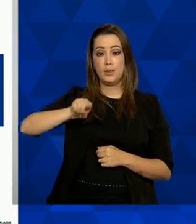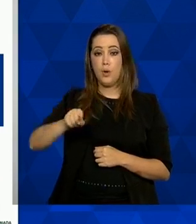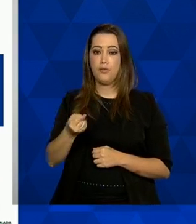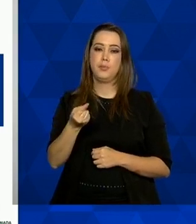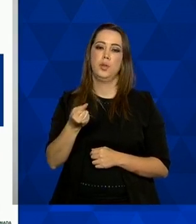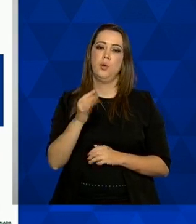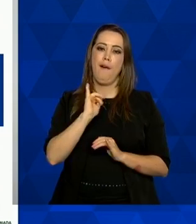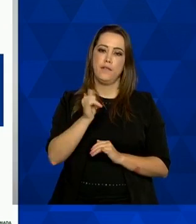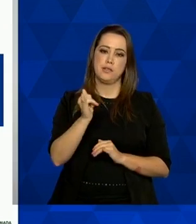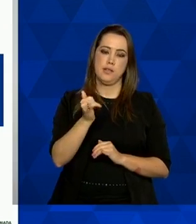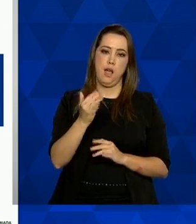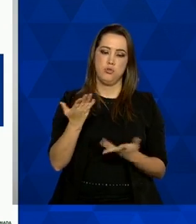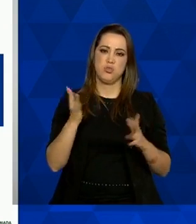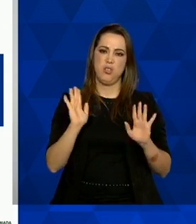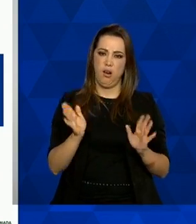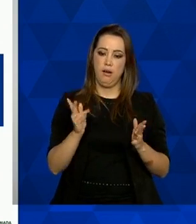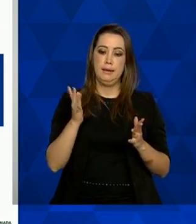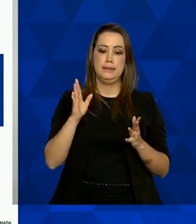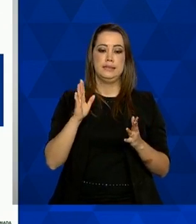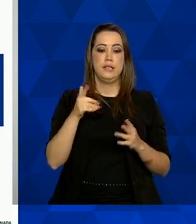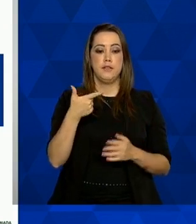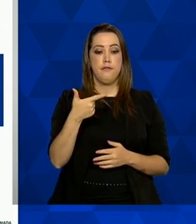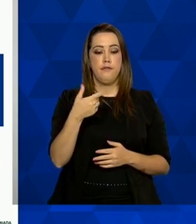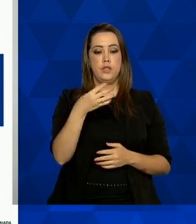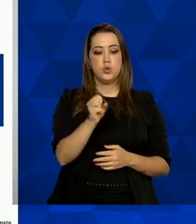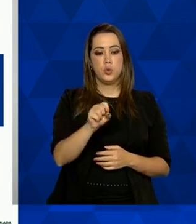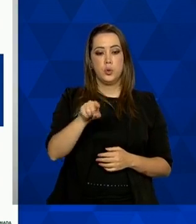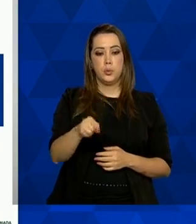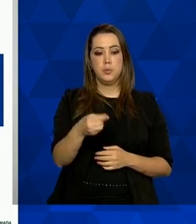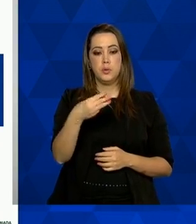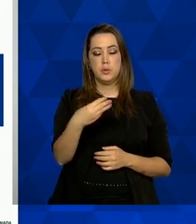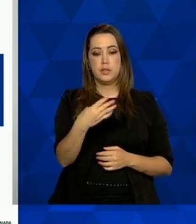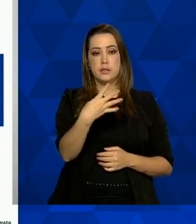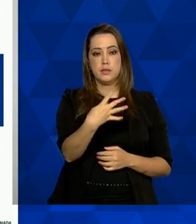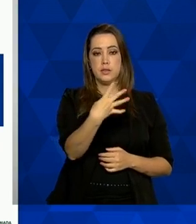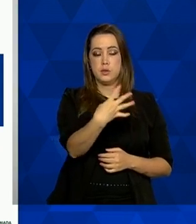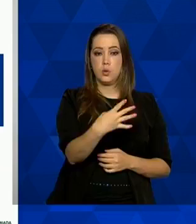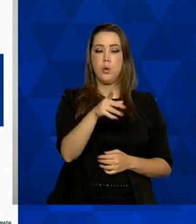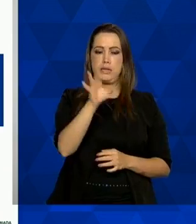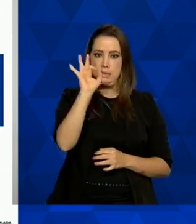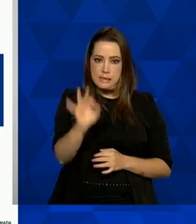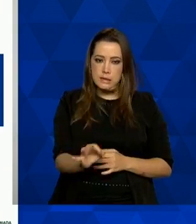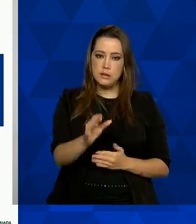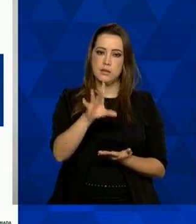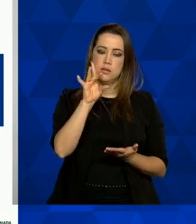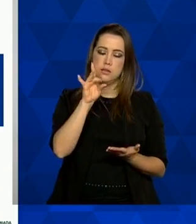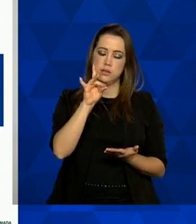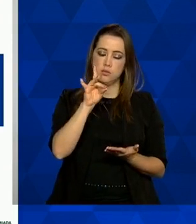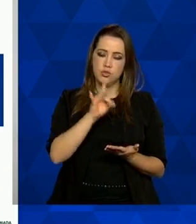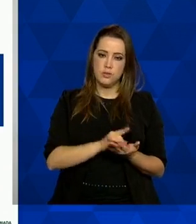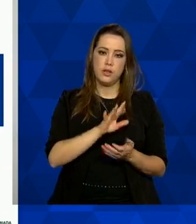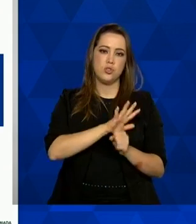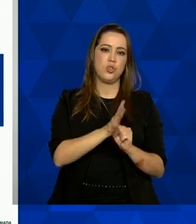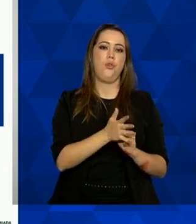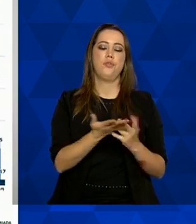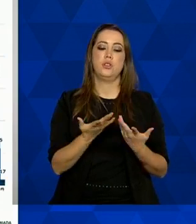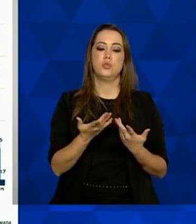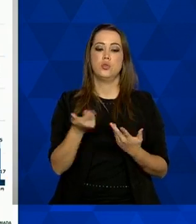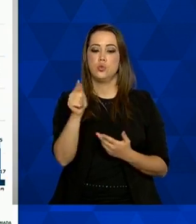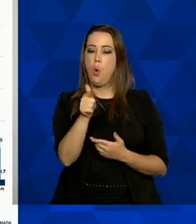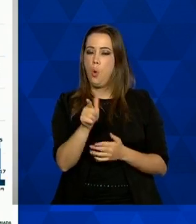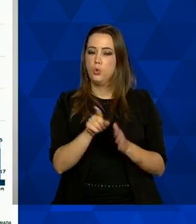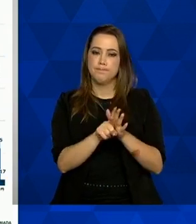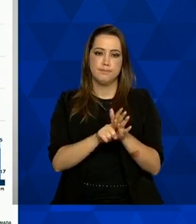28.344 por covid e outros 4.159 óbitos estão em investigação próximo